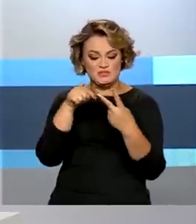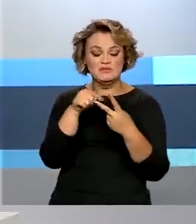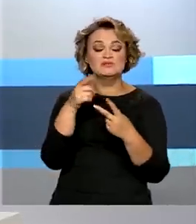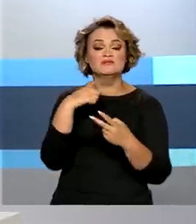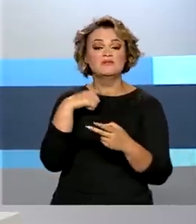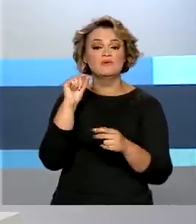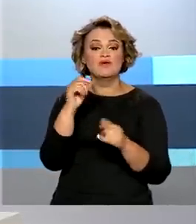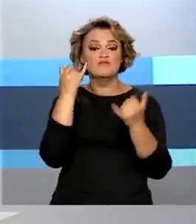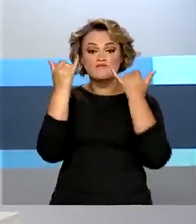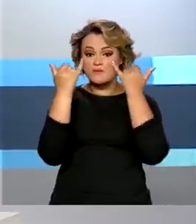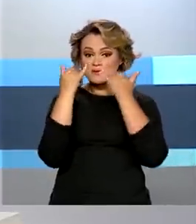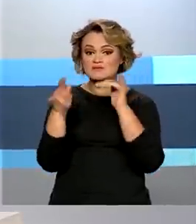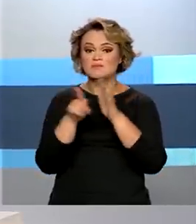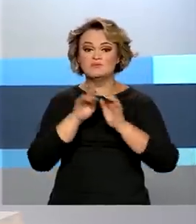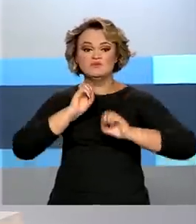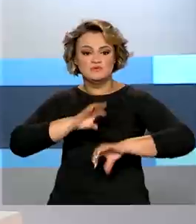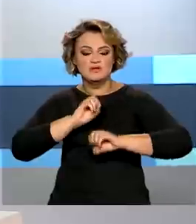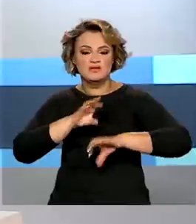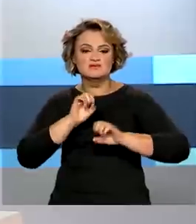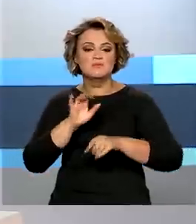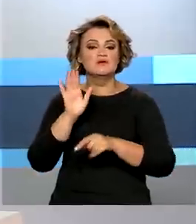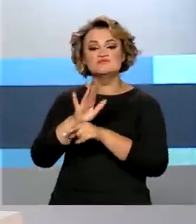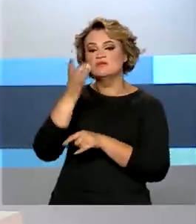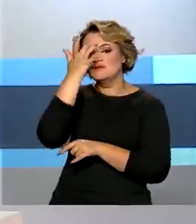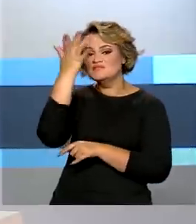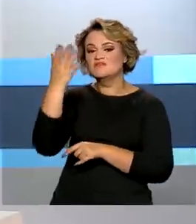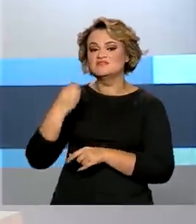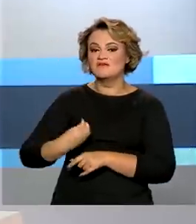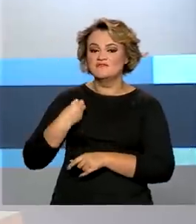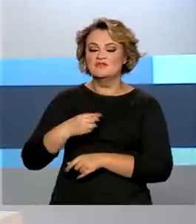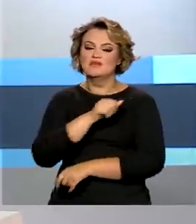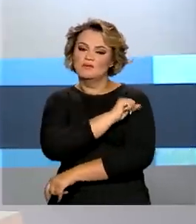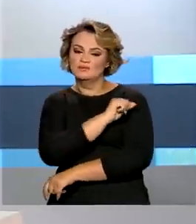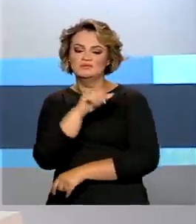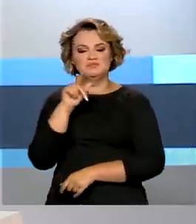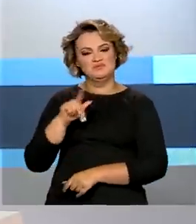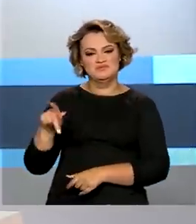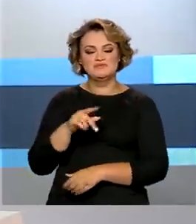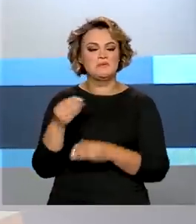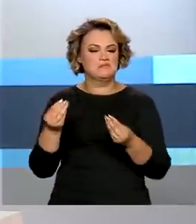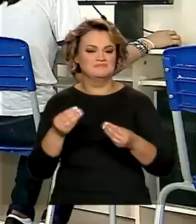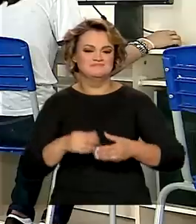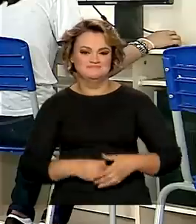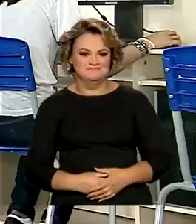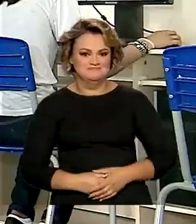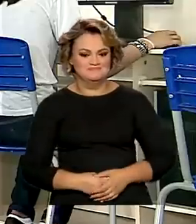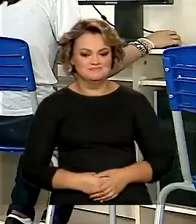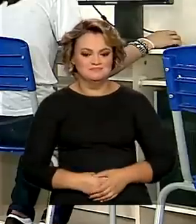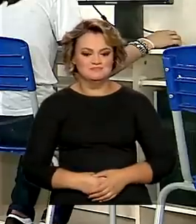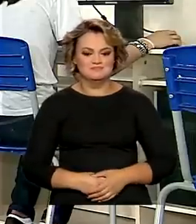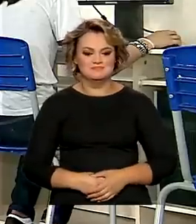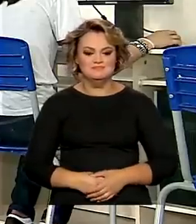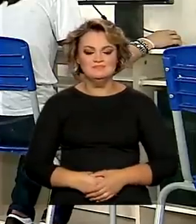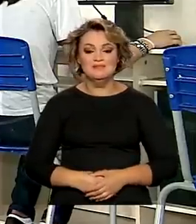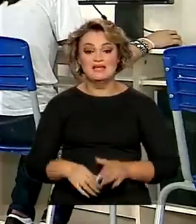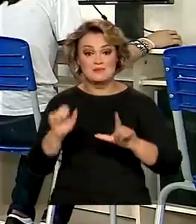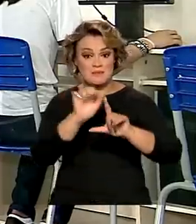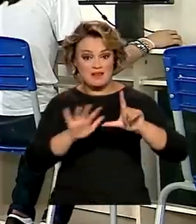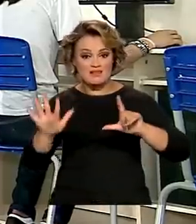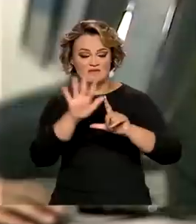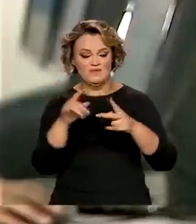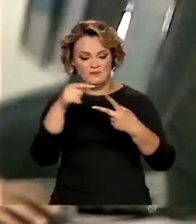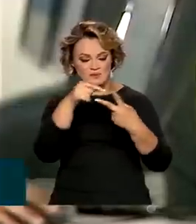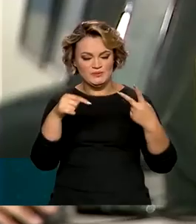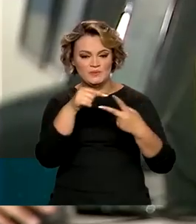informações educacionais para facilitar o dia-a-dia de alunos e professores. As plataformas